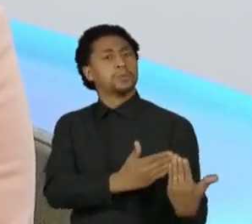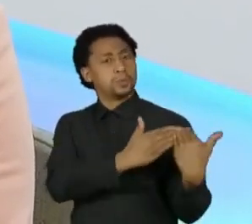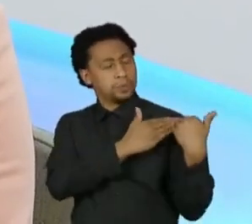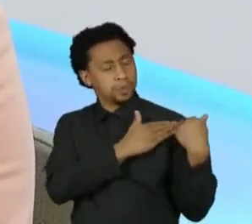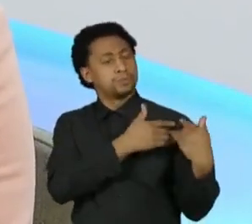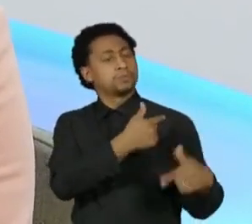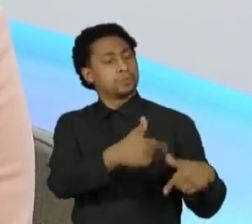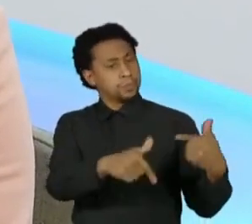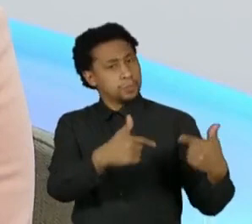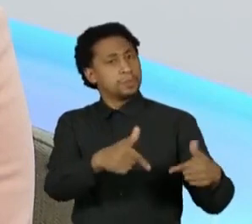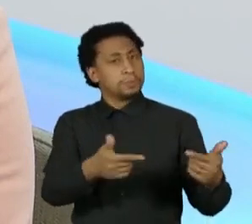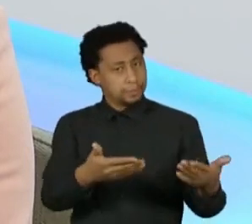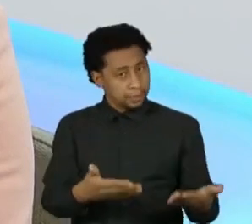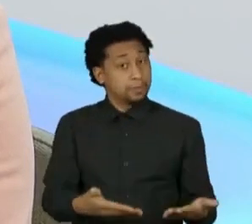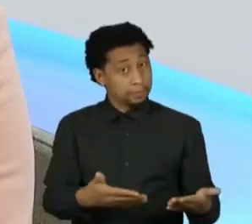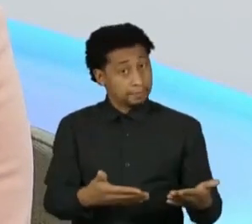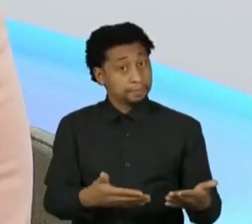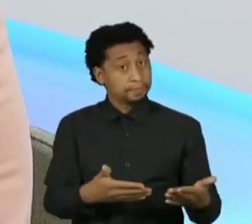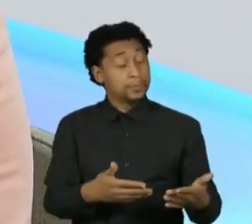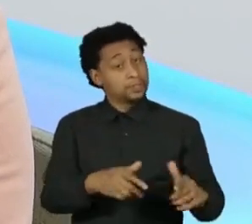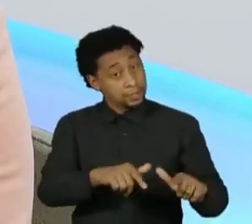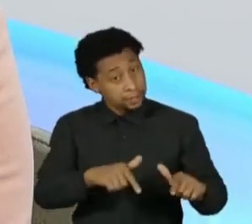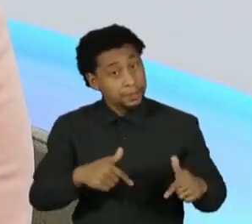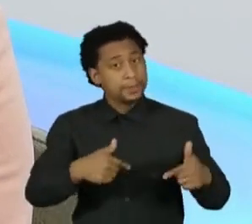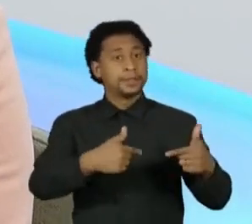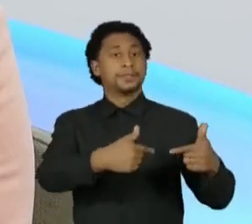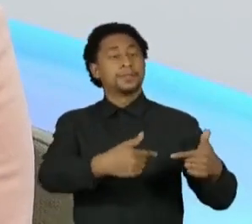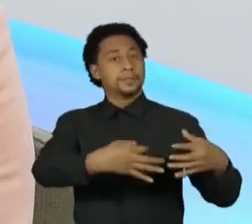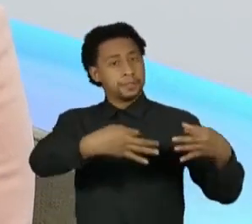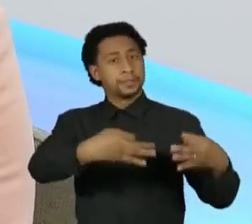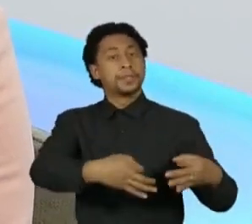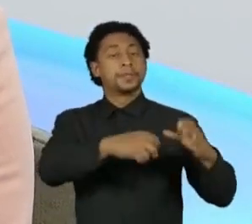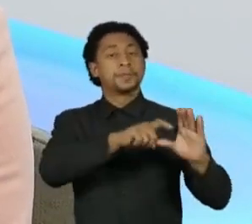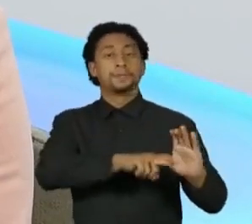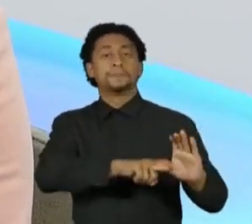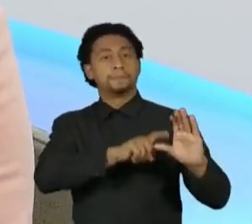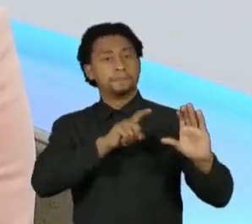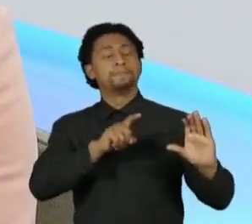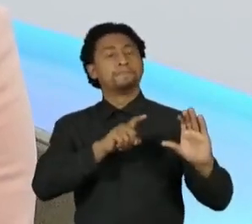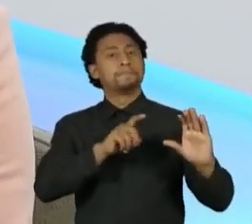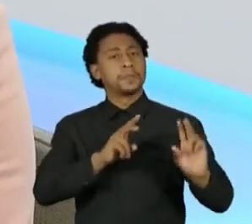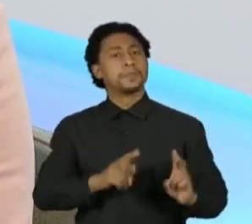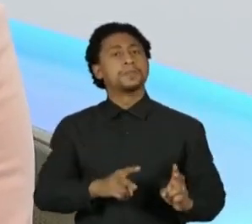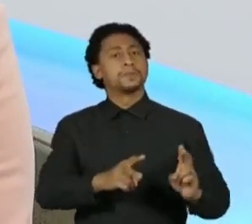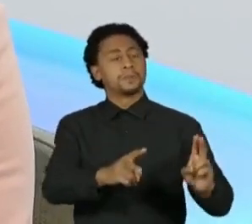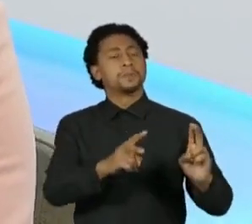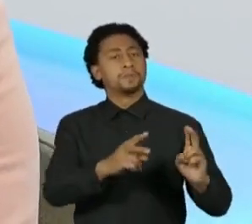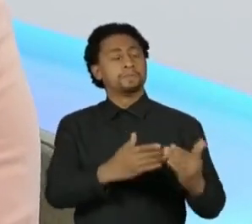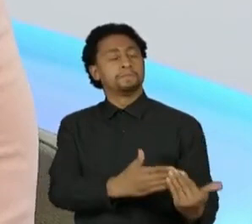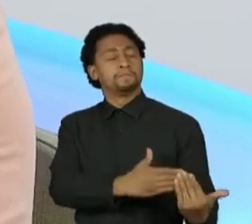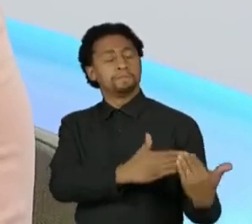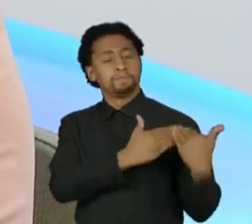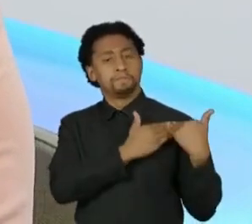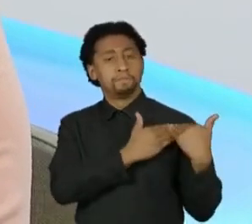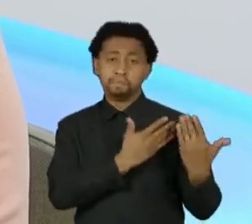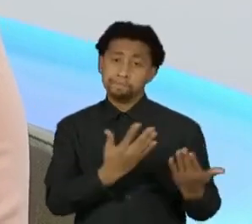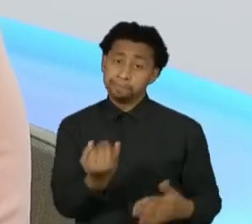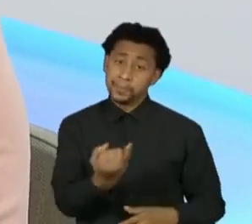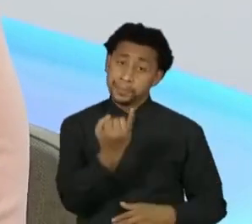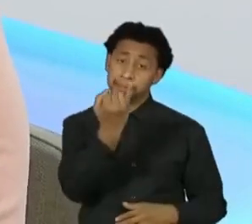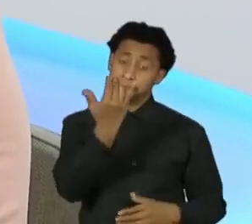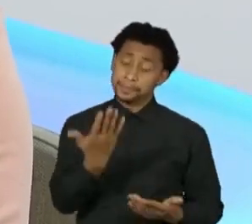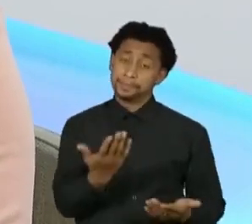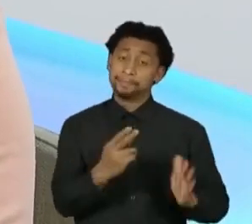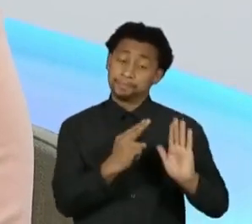instituição e que agem com determinação, com independência, cumprindo o seu papel. Isso é muito importante. Então, me parece que a